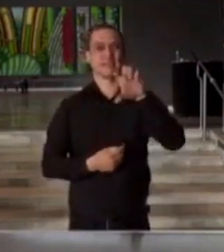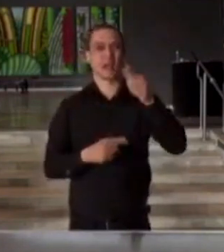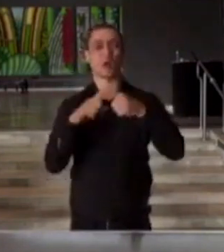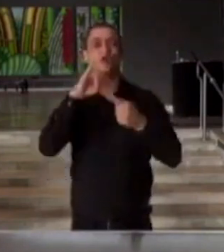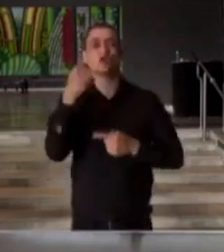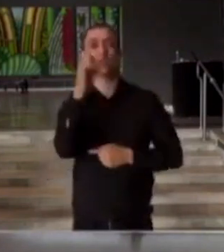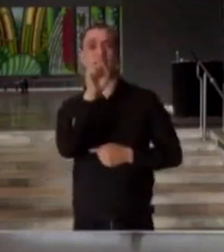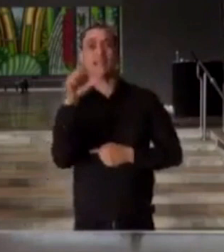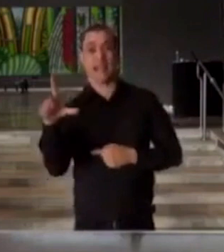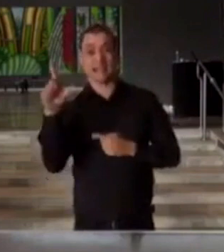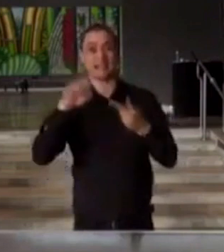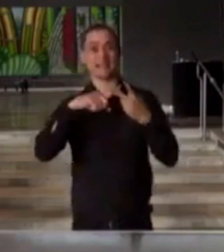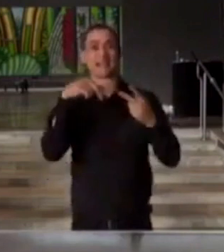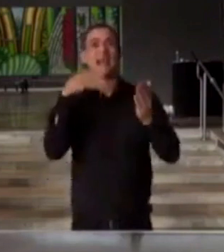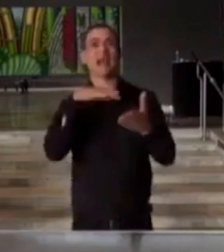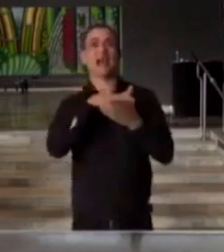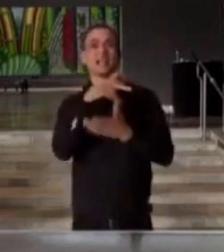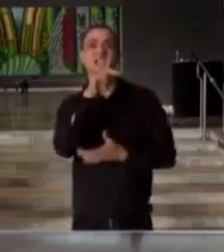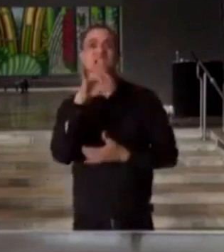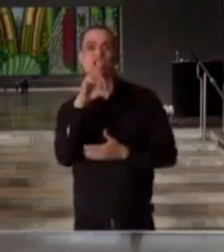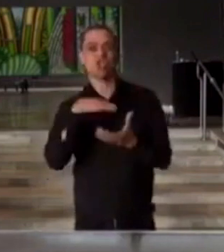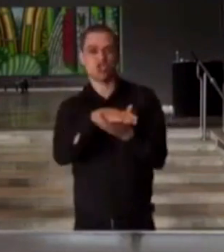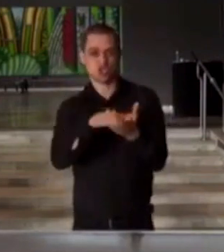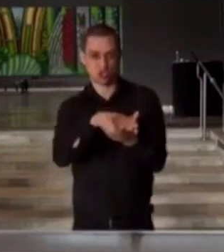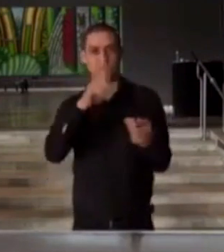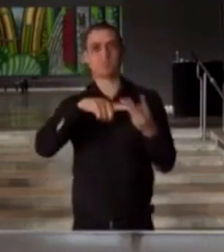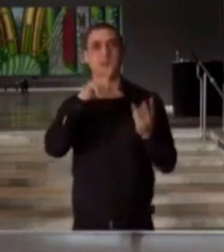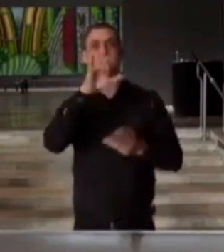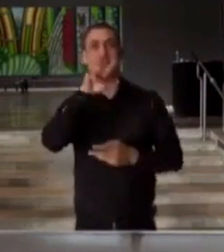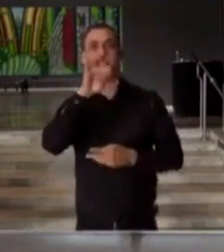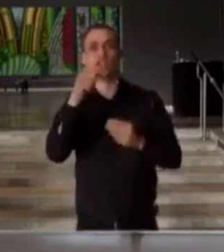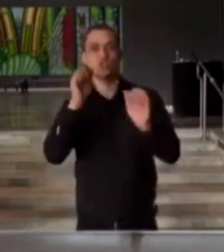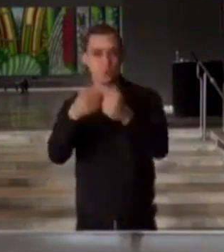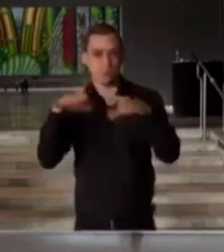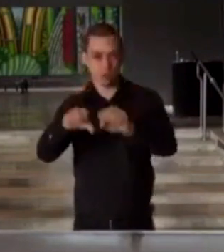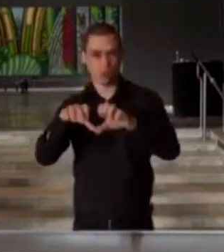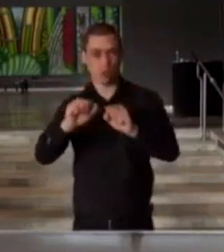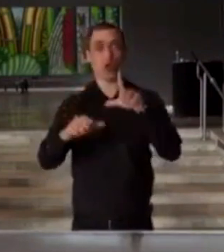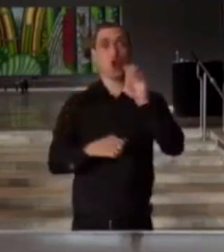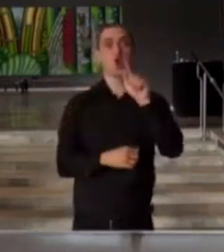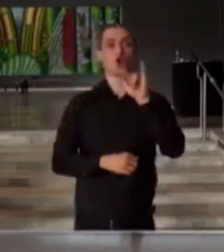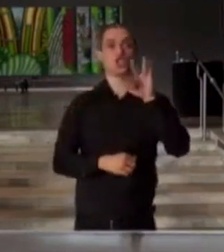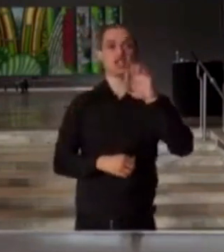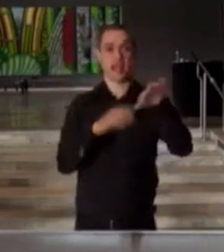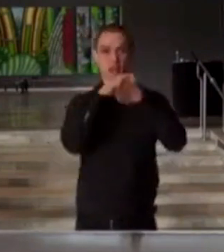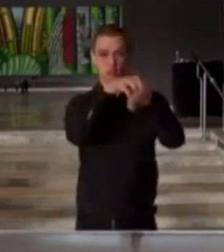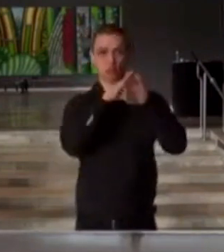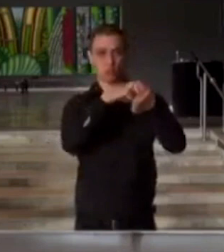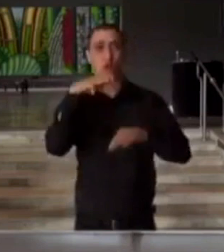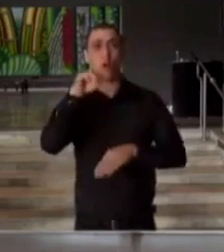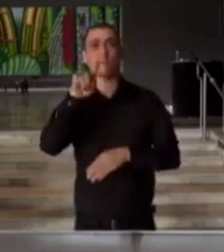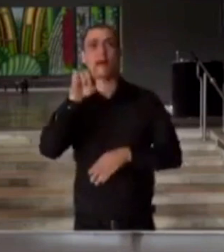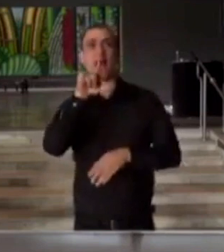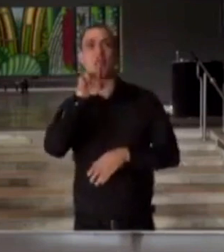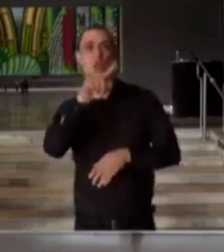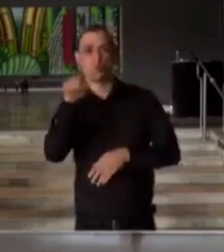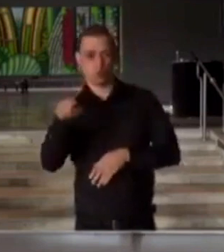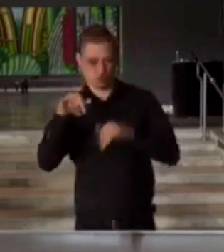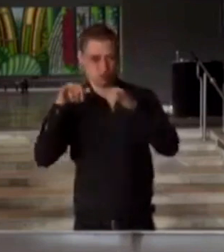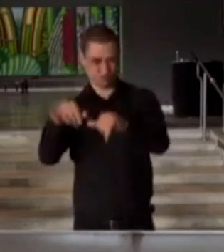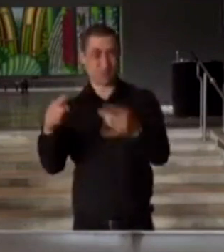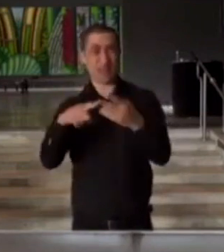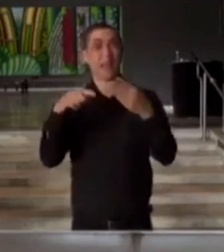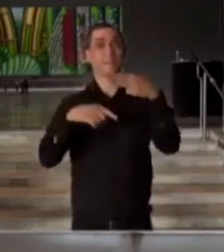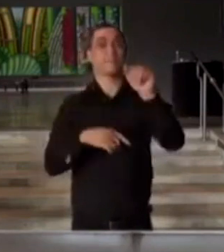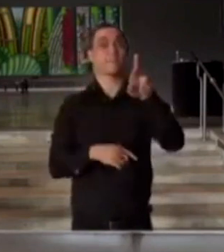JSL, a Kid Calçados, a Levan Panificação, a Logitech, o Magazine Luiza, a